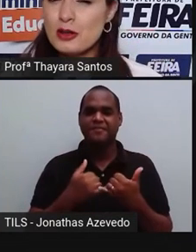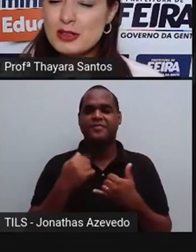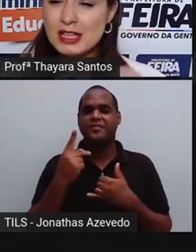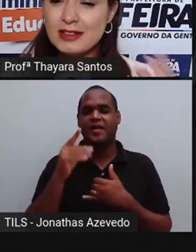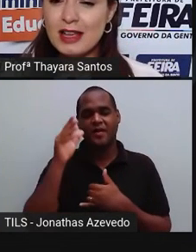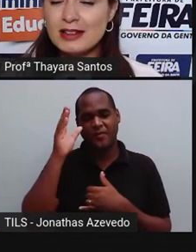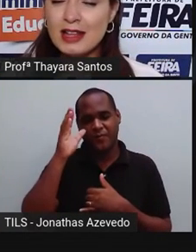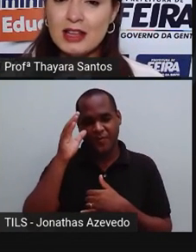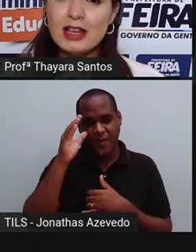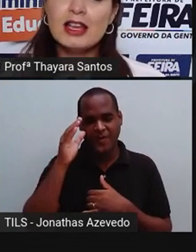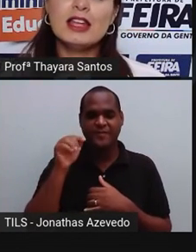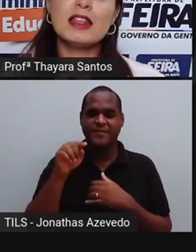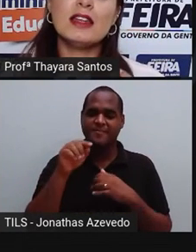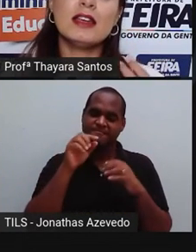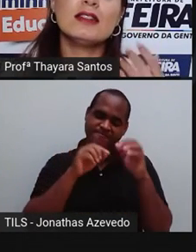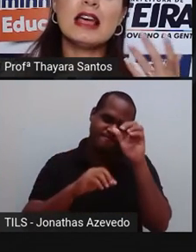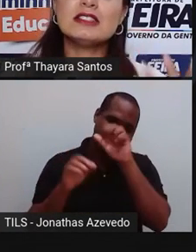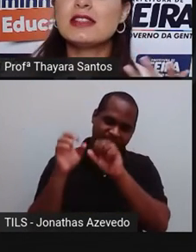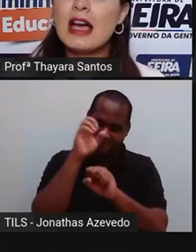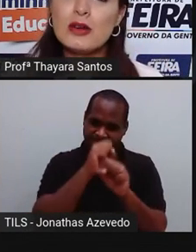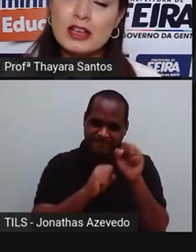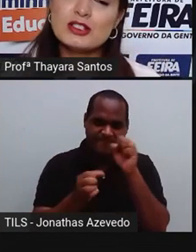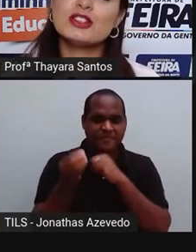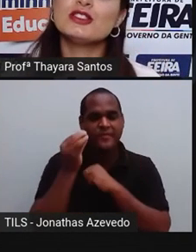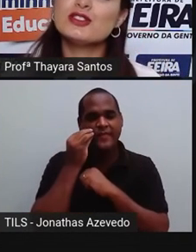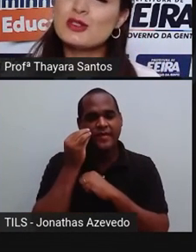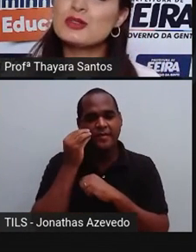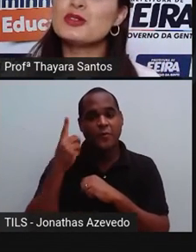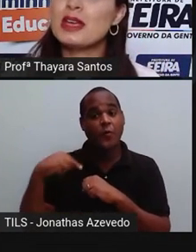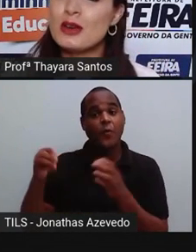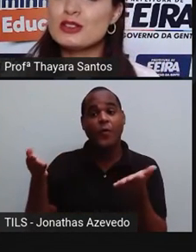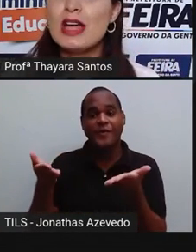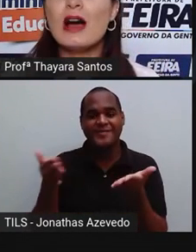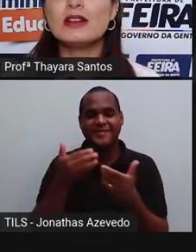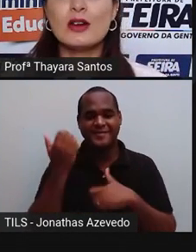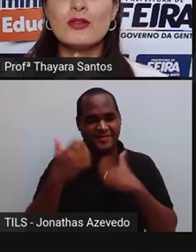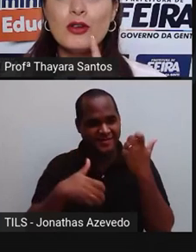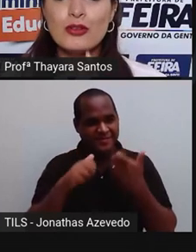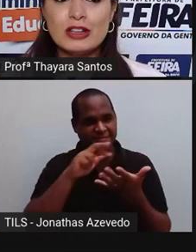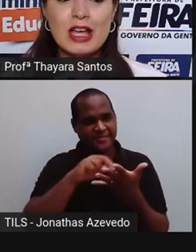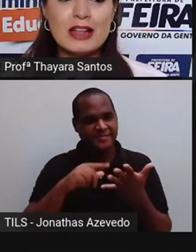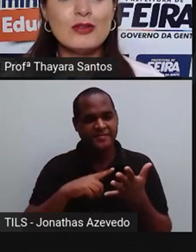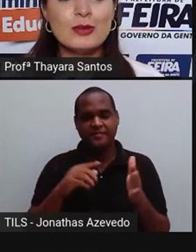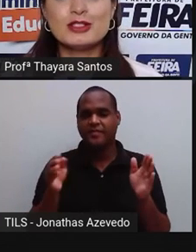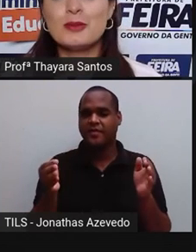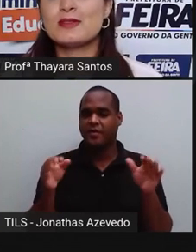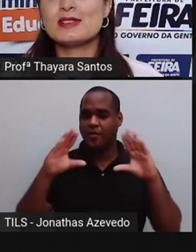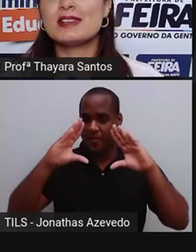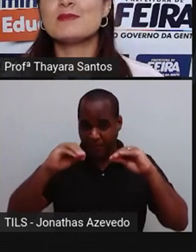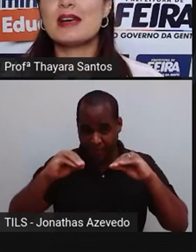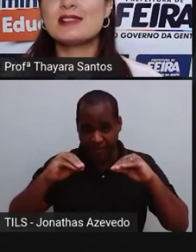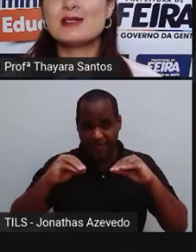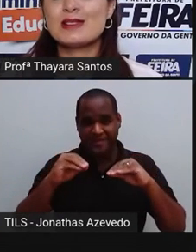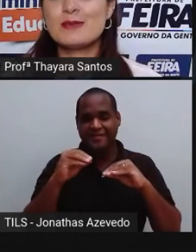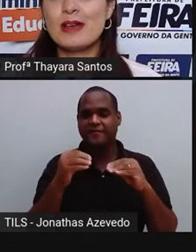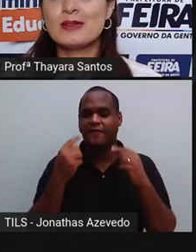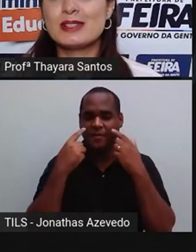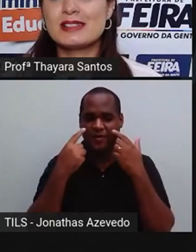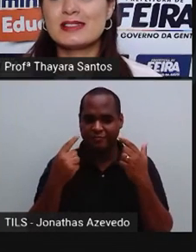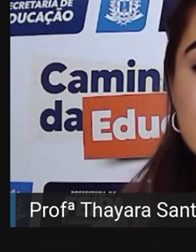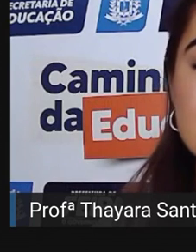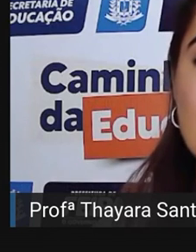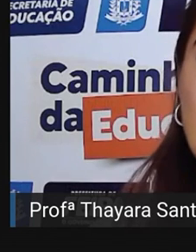curiosos e tentem testar o que a gente discutiu aqui hoje na aula. Então, vou fechar, não vou mostrar para vocês mais as outras